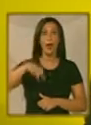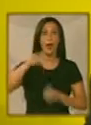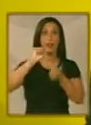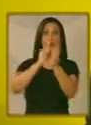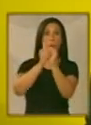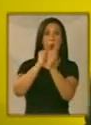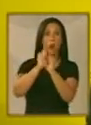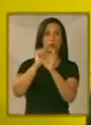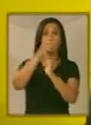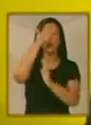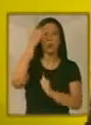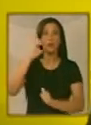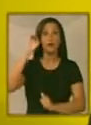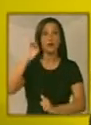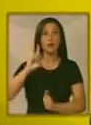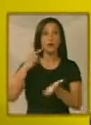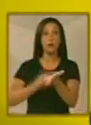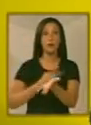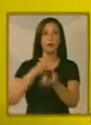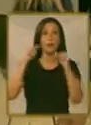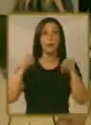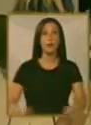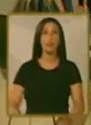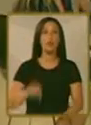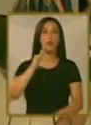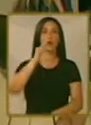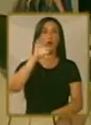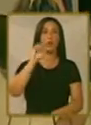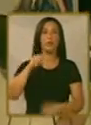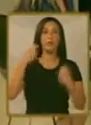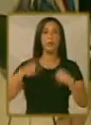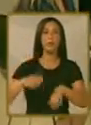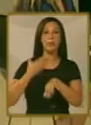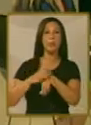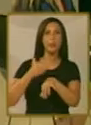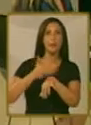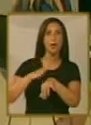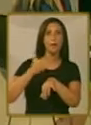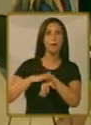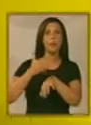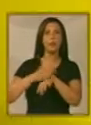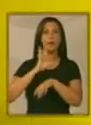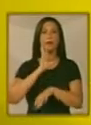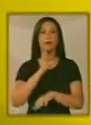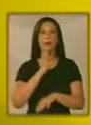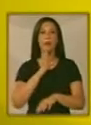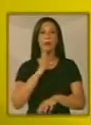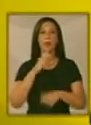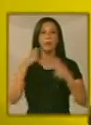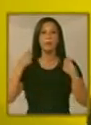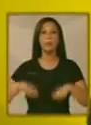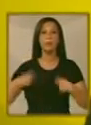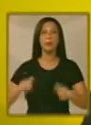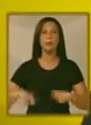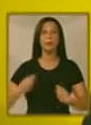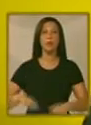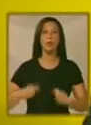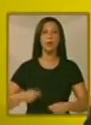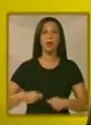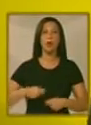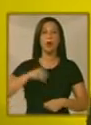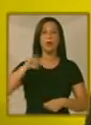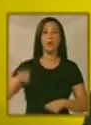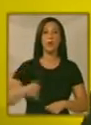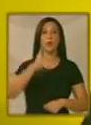que a gente acredita que a gente tem que ter um treinamento dos voluntários. treinamento um pouco mais diferenciado. Exatamente. Eu acho que a gente tem que... Os